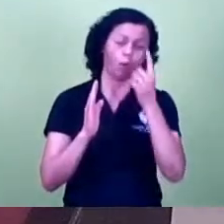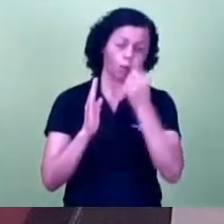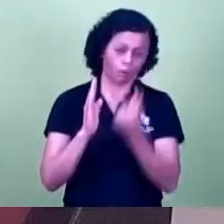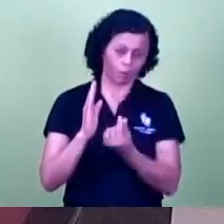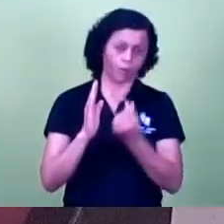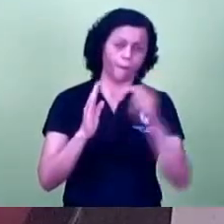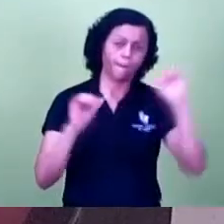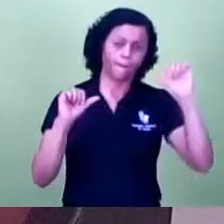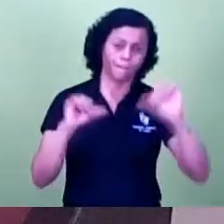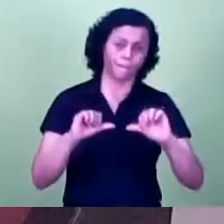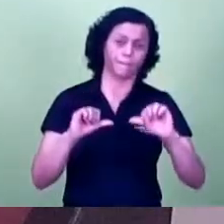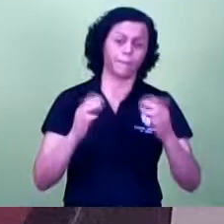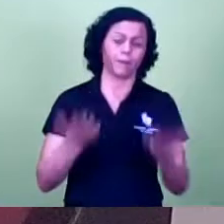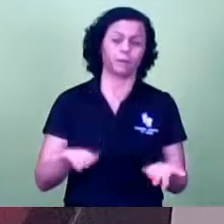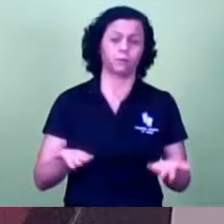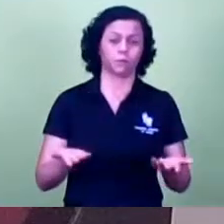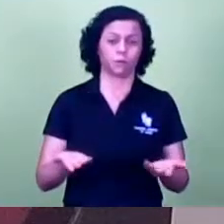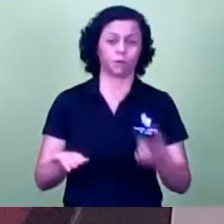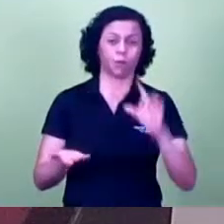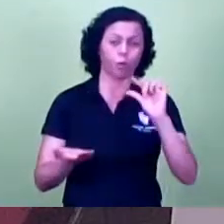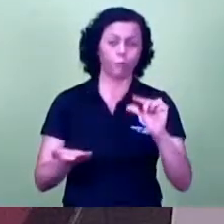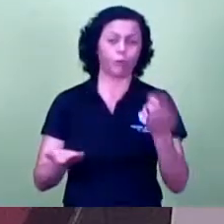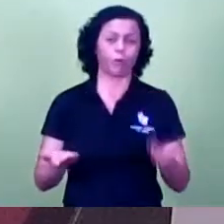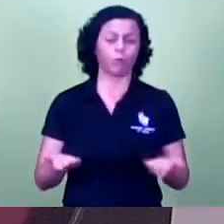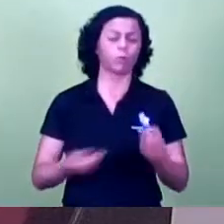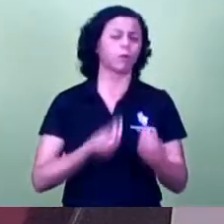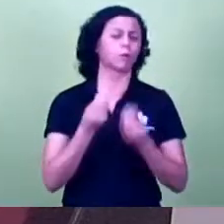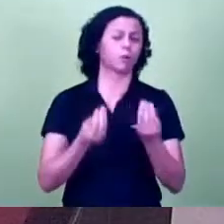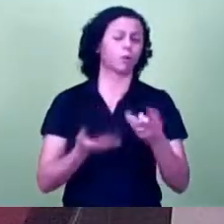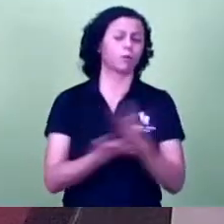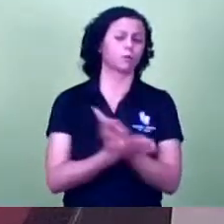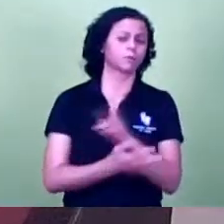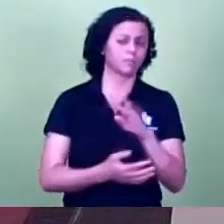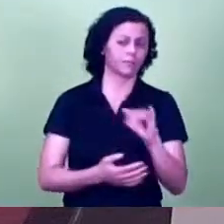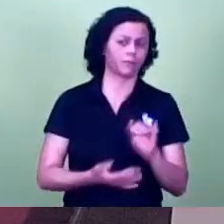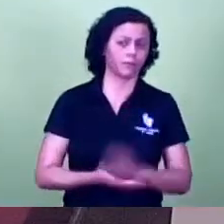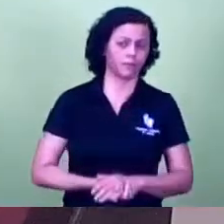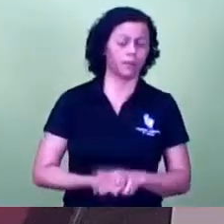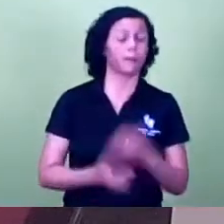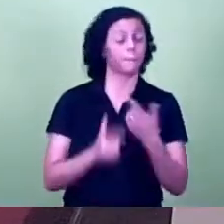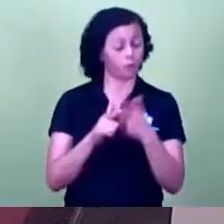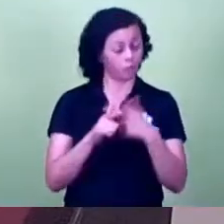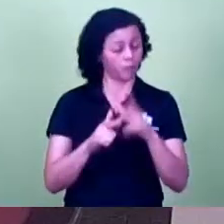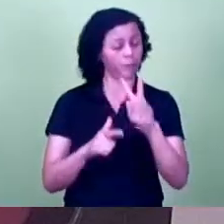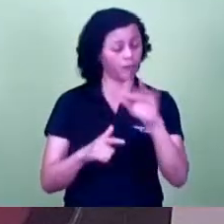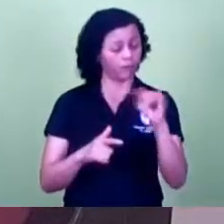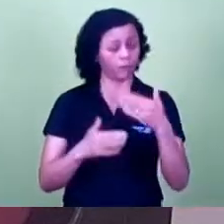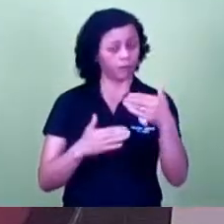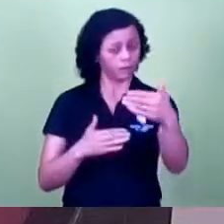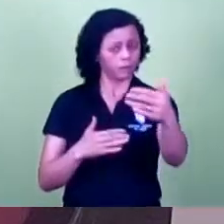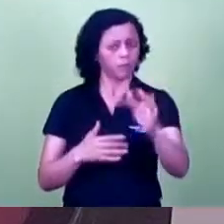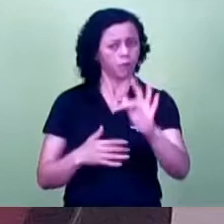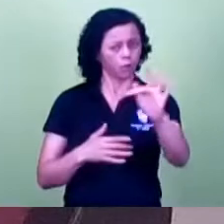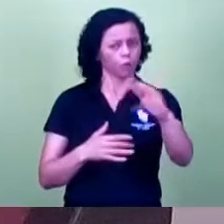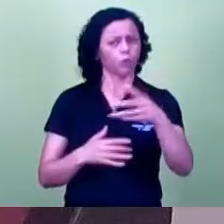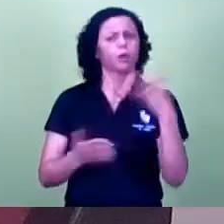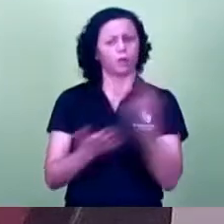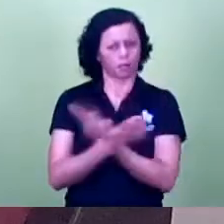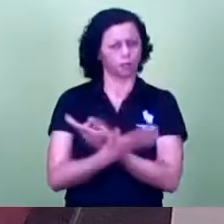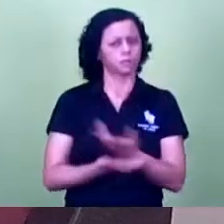chama na licitação, você vê que, certamente, teremos problemas à frente. Então, é necessário que